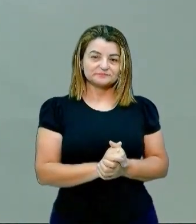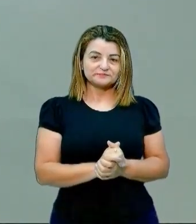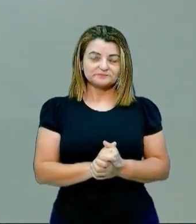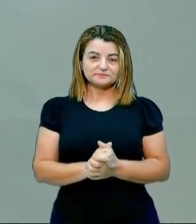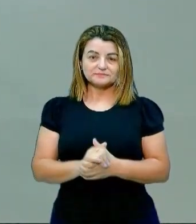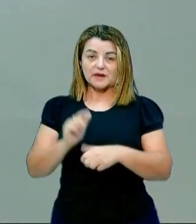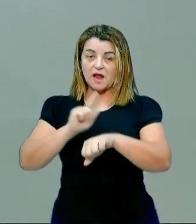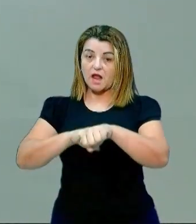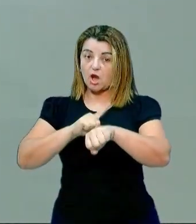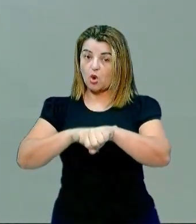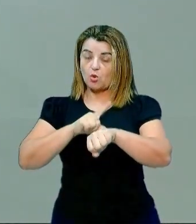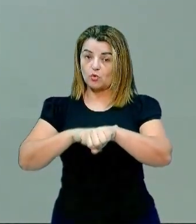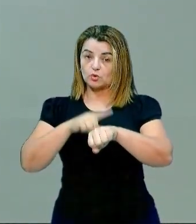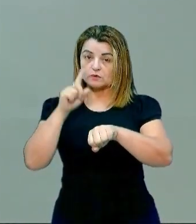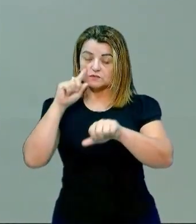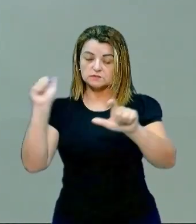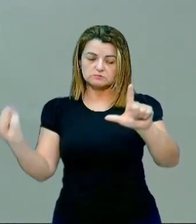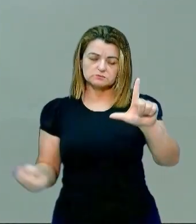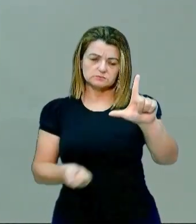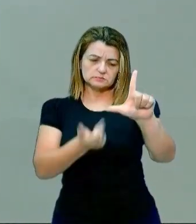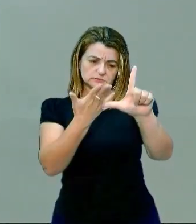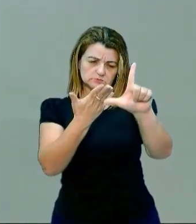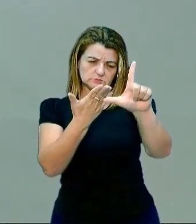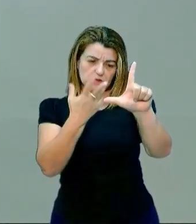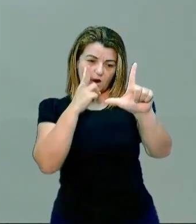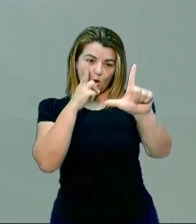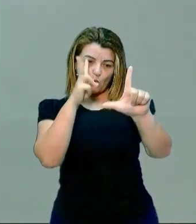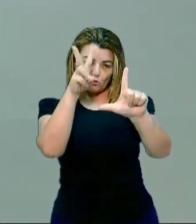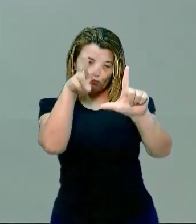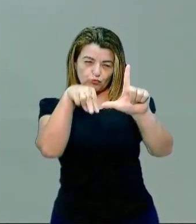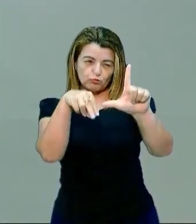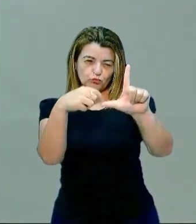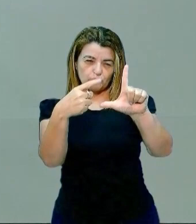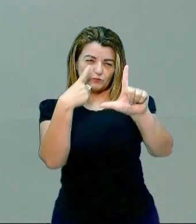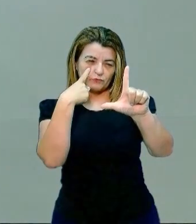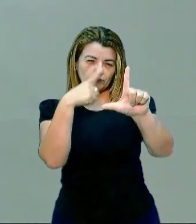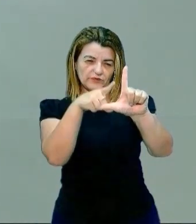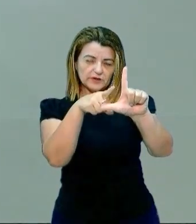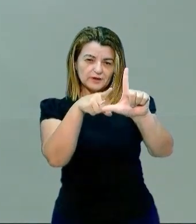Na hora que vocês estiverem assistindo, deem uma parada na questão,